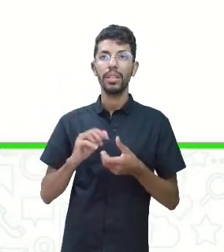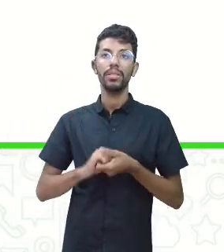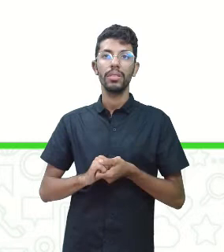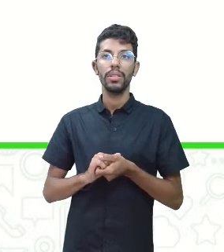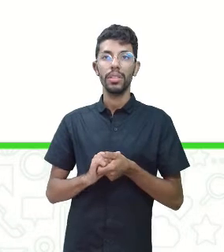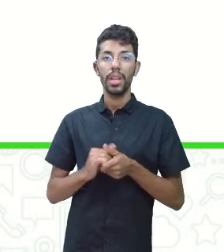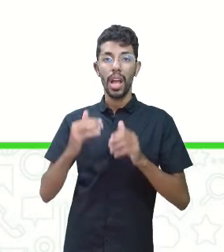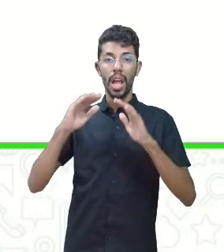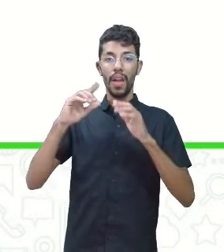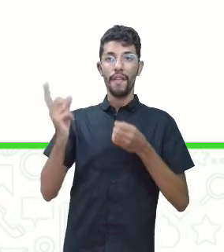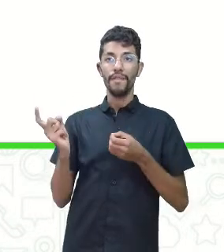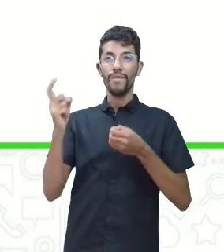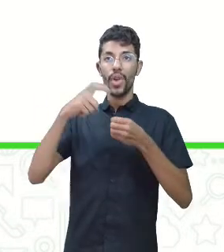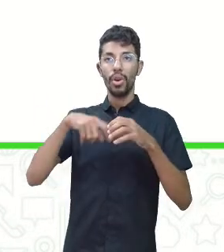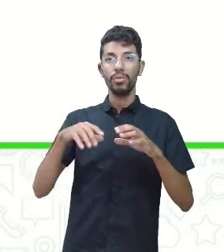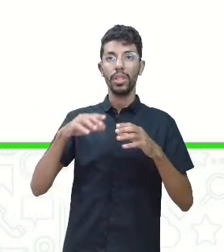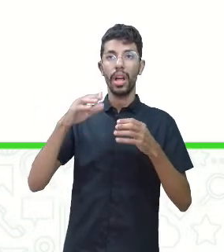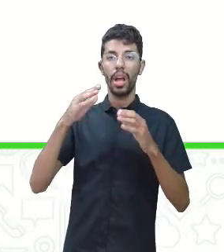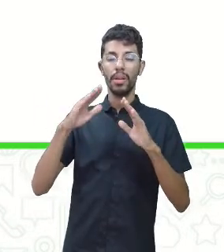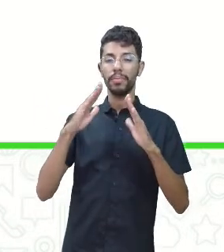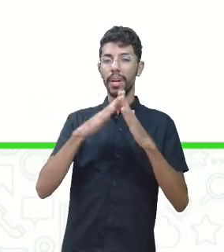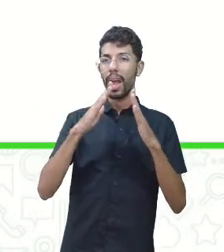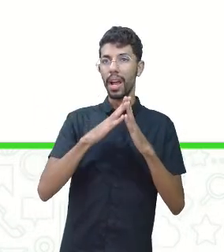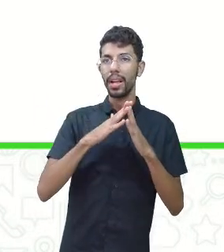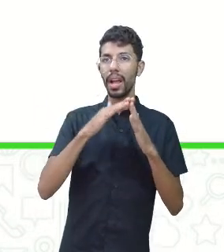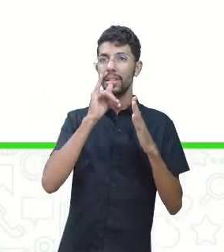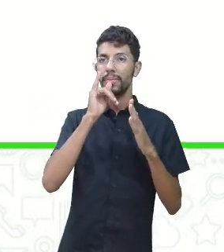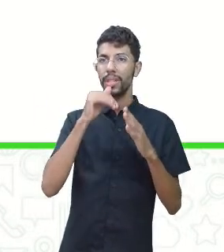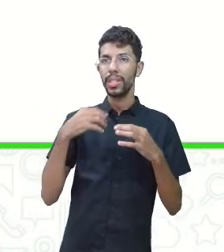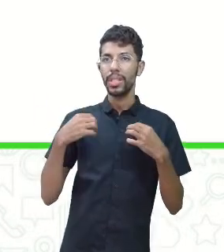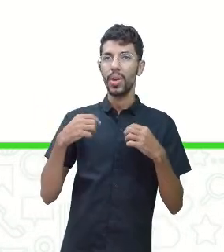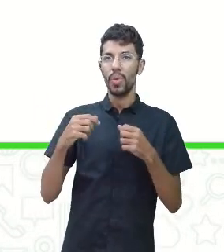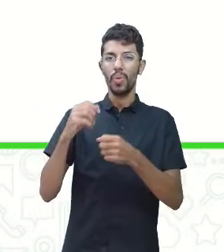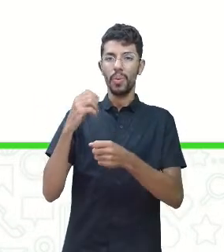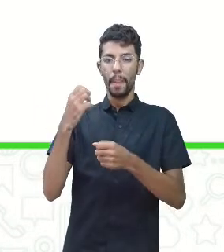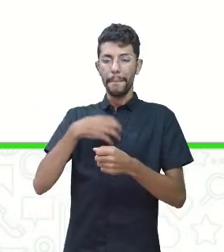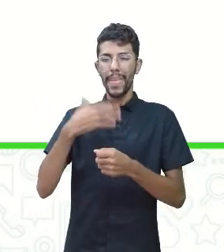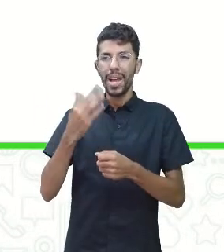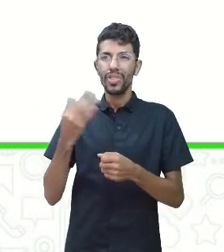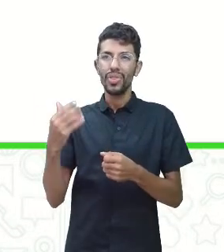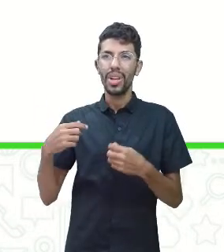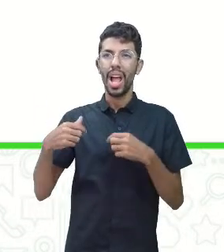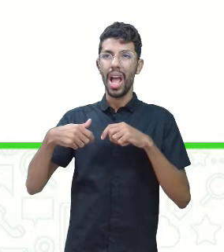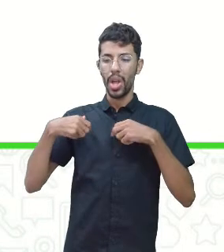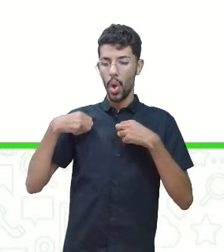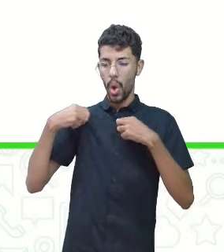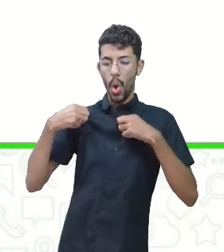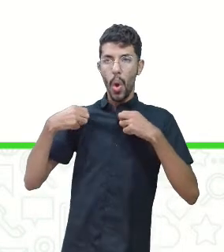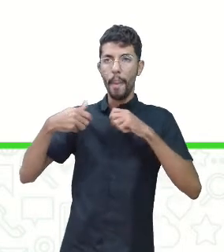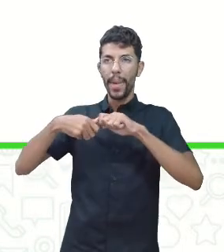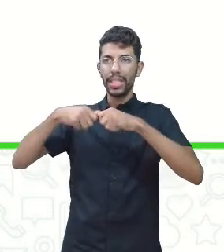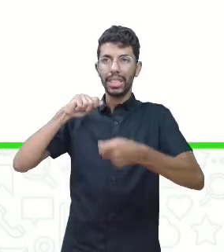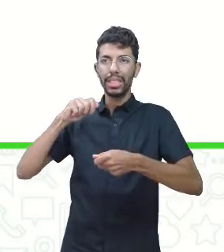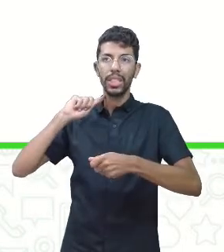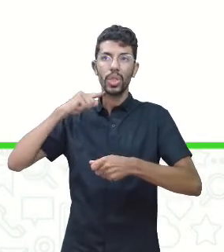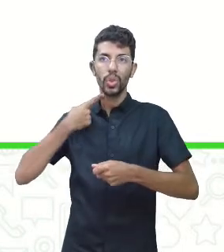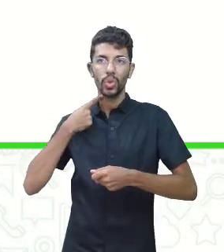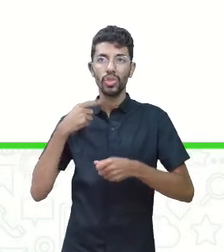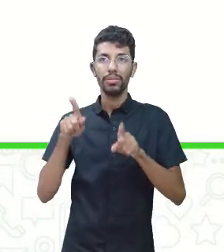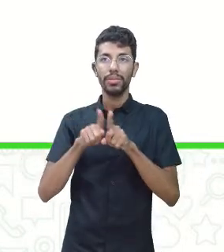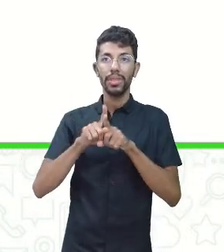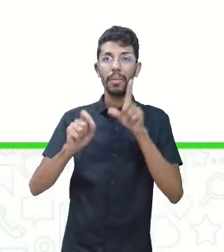com machucados, roupas sujas ou rasgadas, materiais danificados, sem